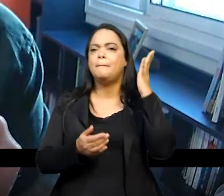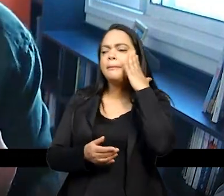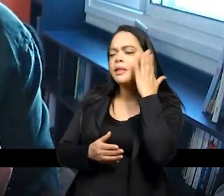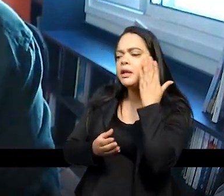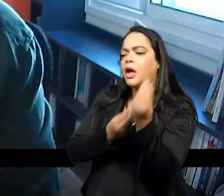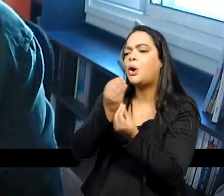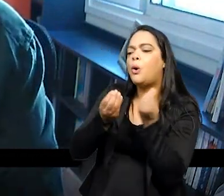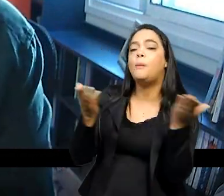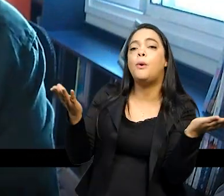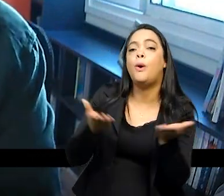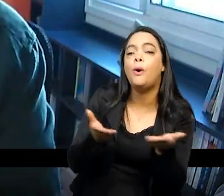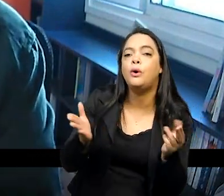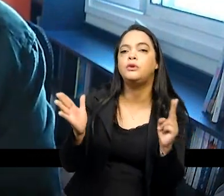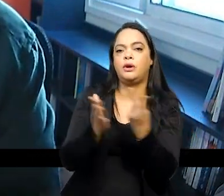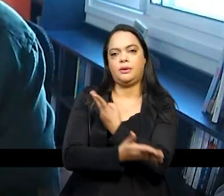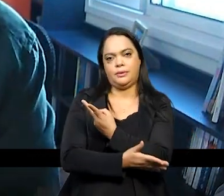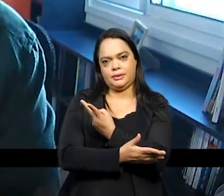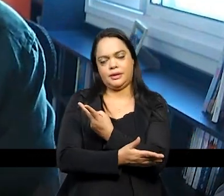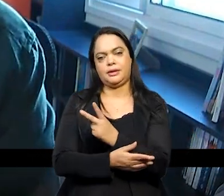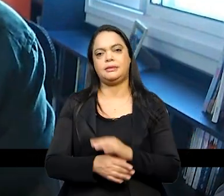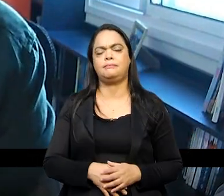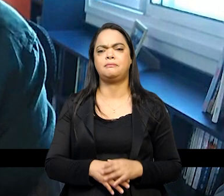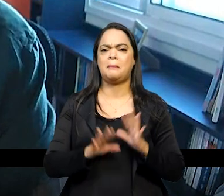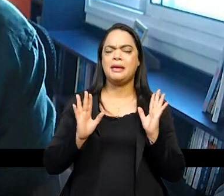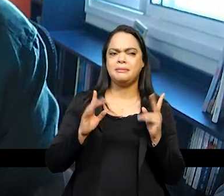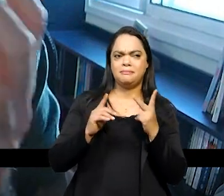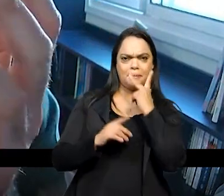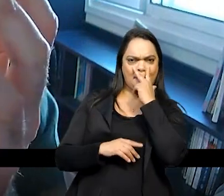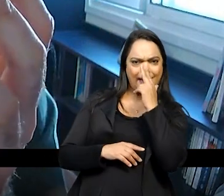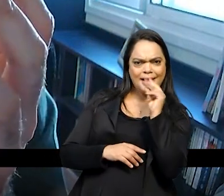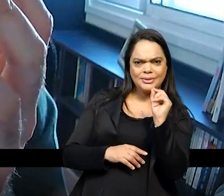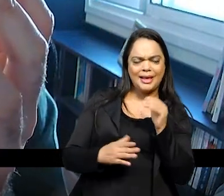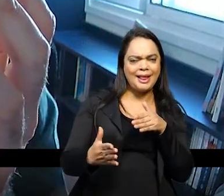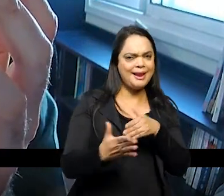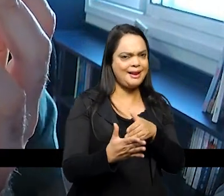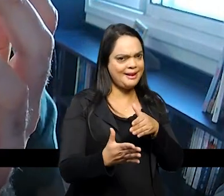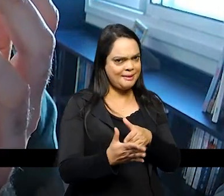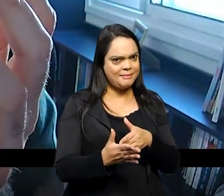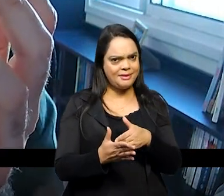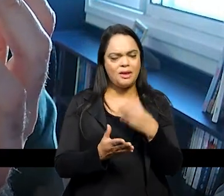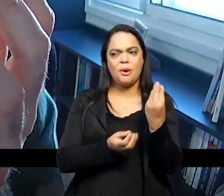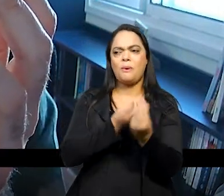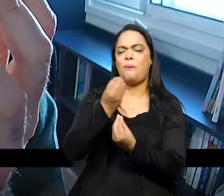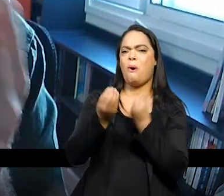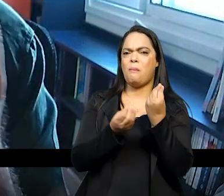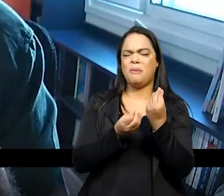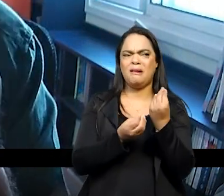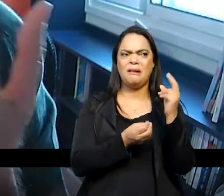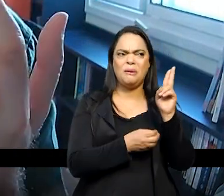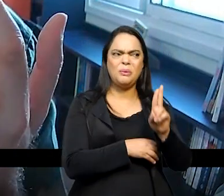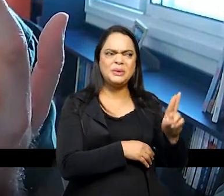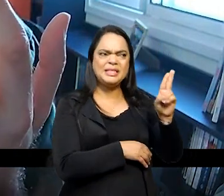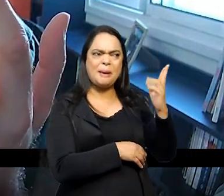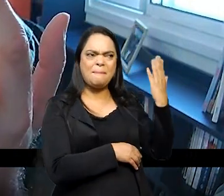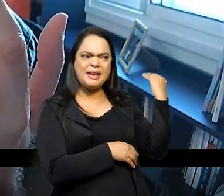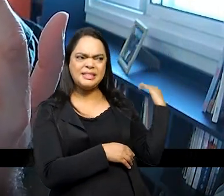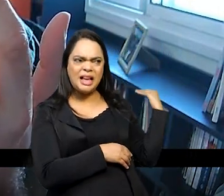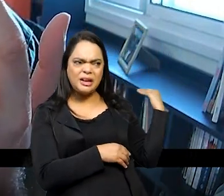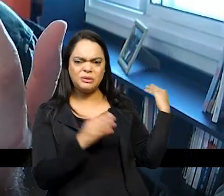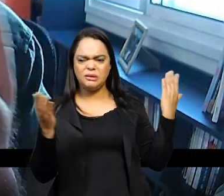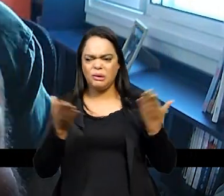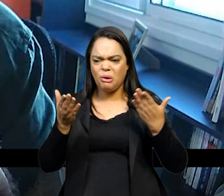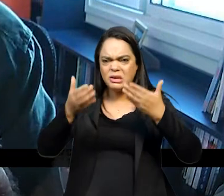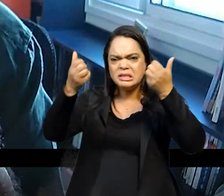segunda parte ela é muito mais limitada não é não é todo passado que vai explicar o presente e é uma redução do passado